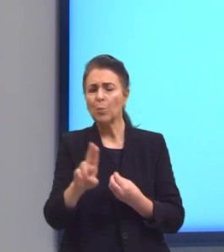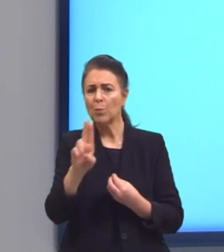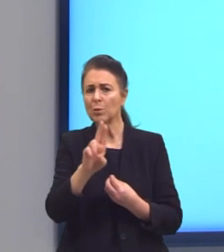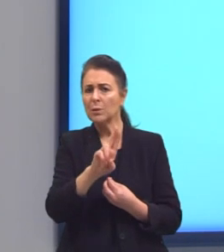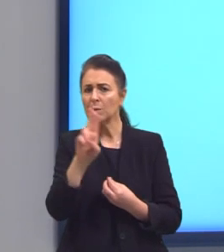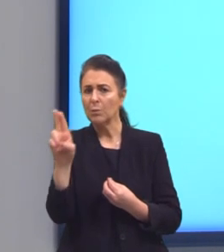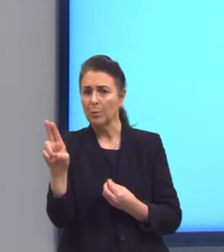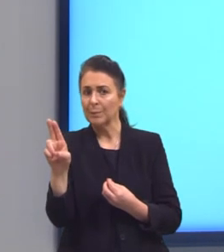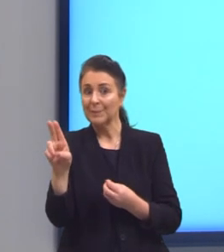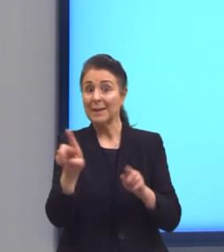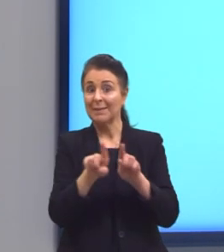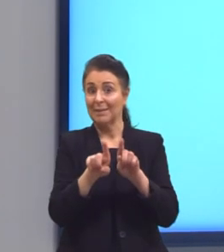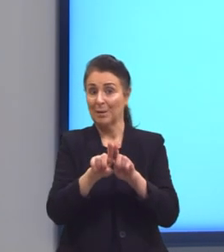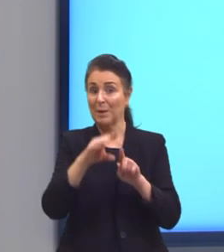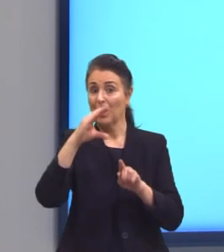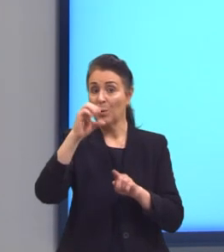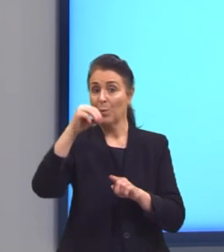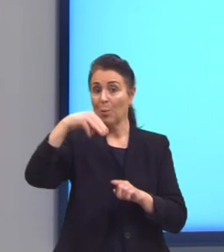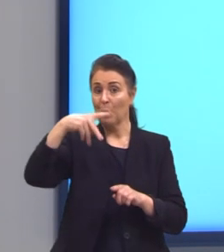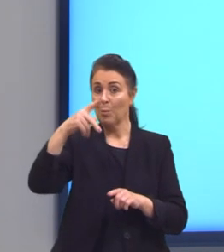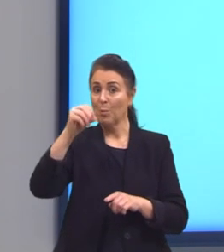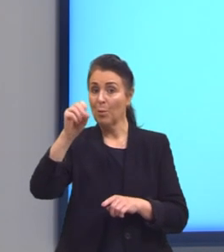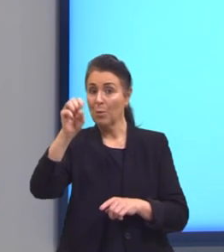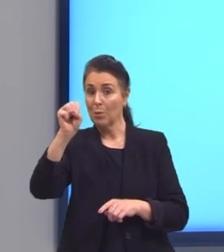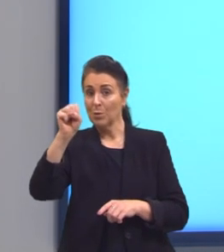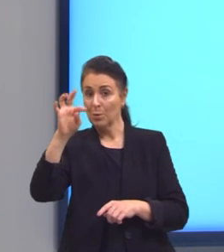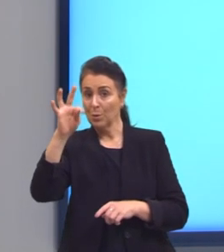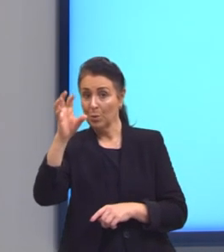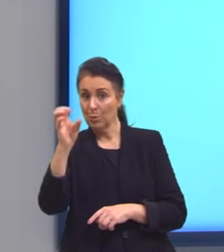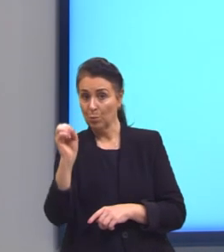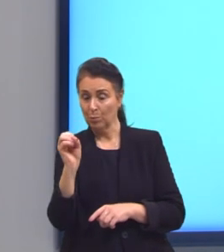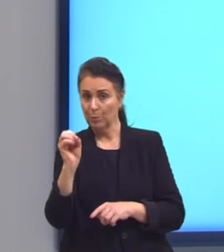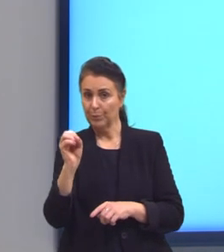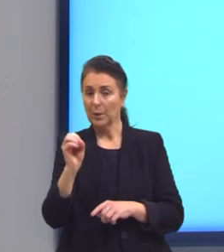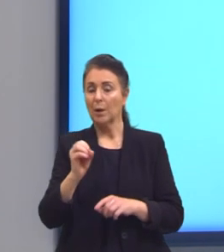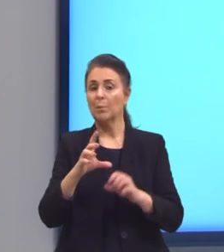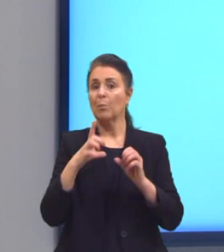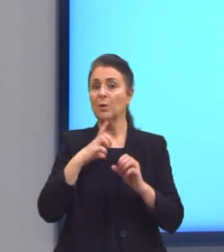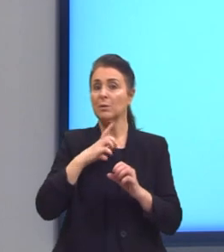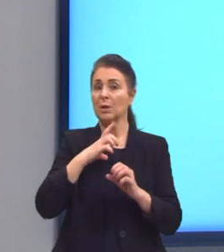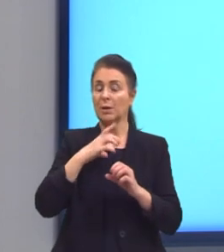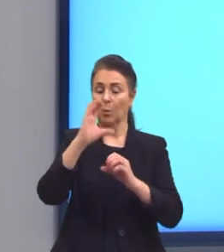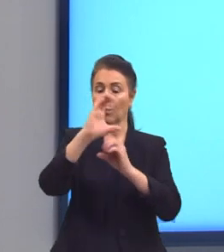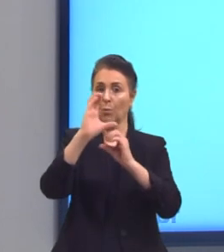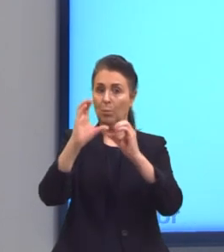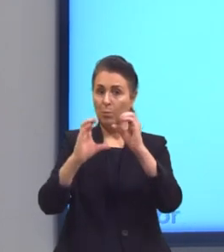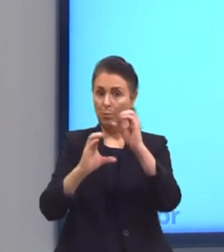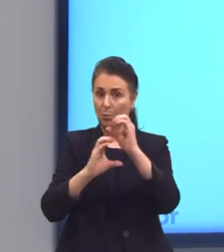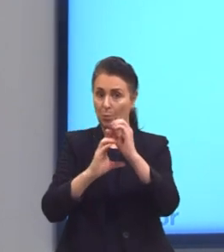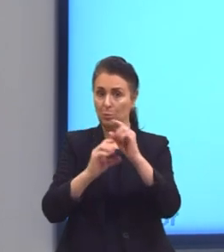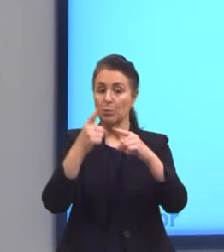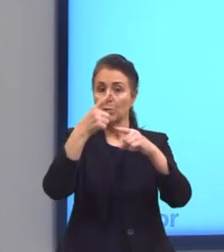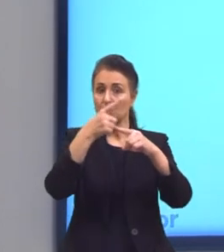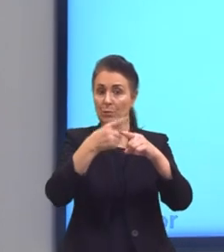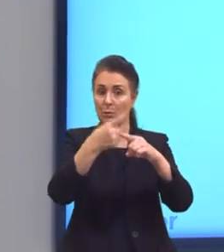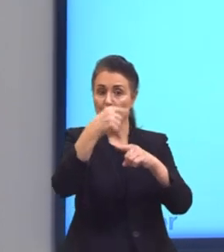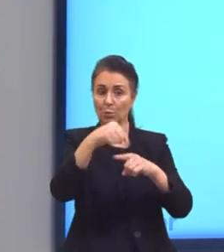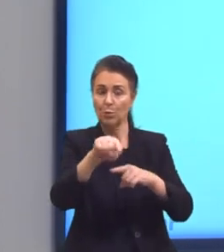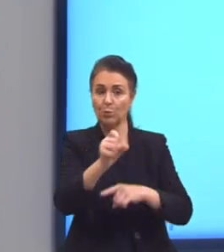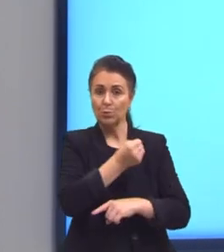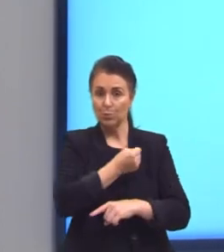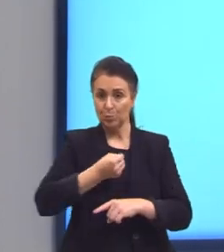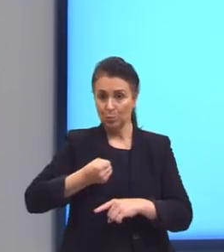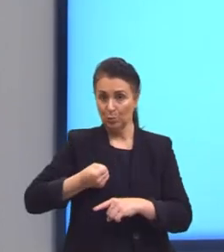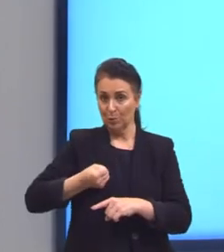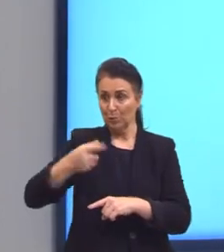composto. Ele pode ser formado, ou ele pode ser composto, pela multiplicação de outros números primos